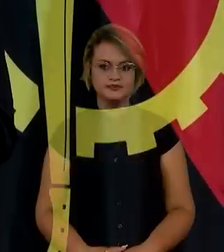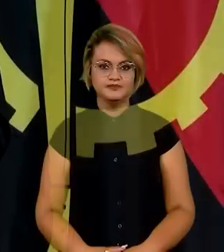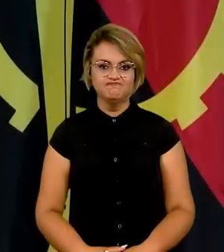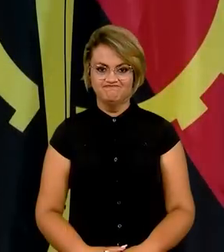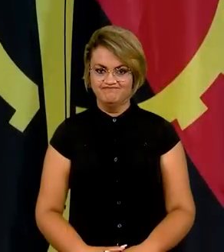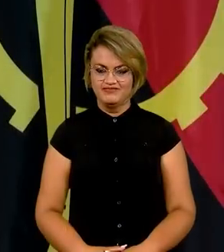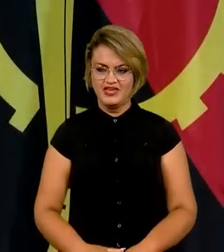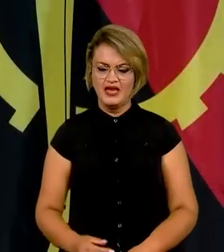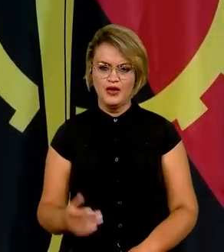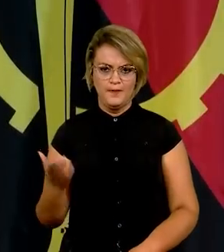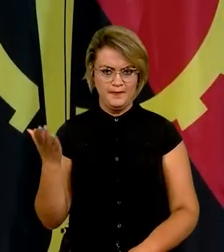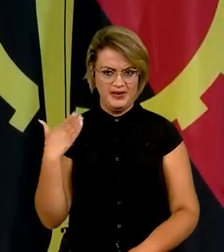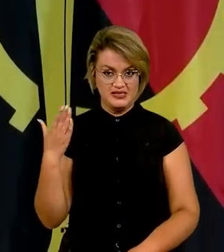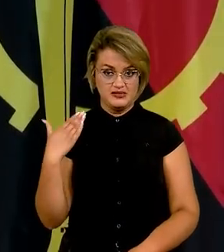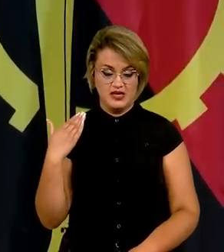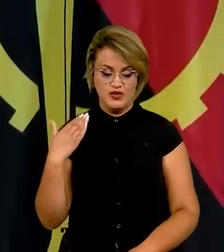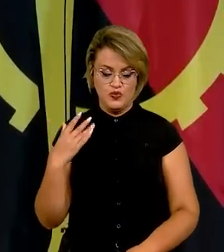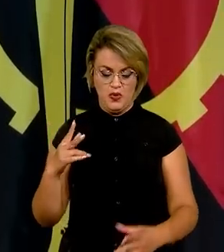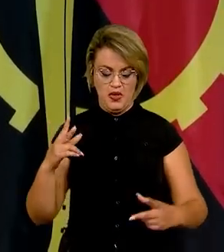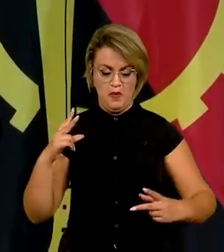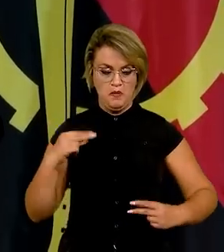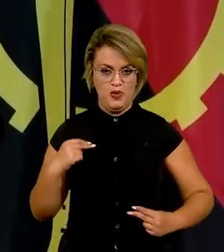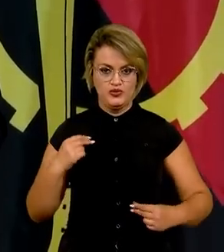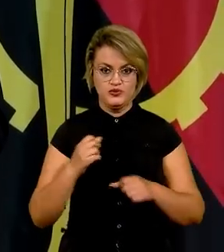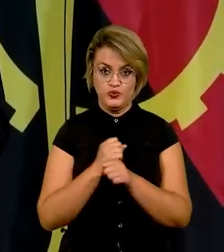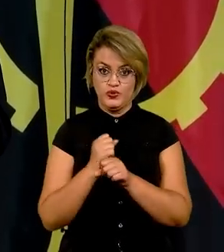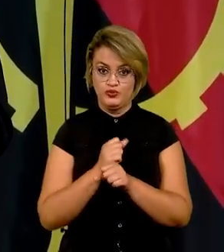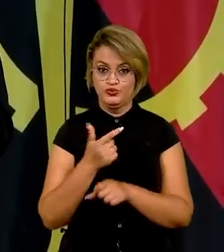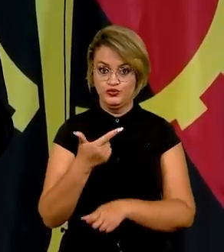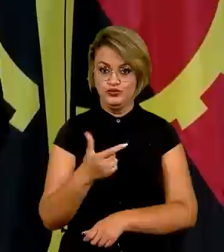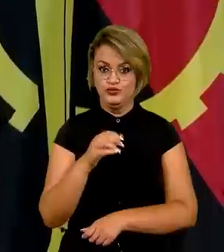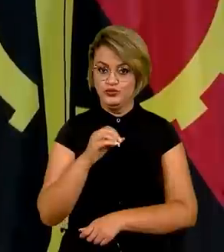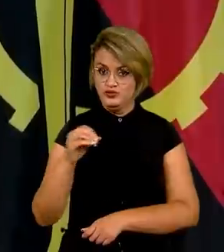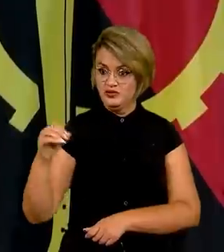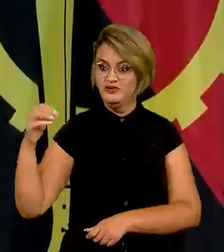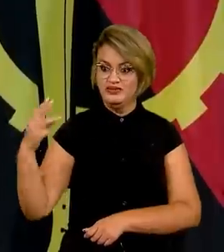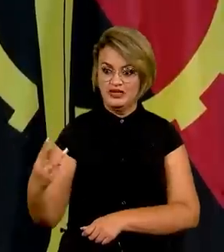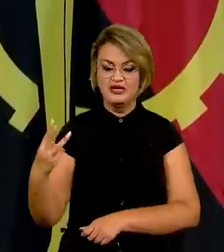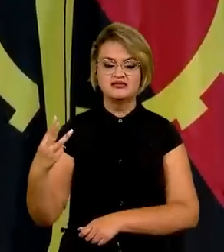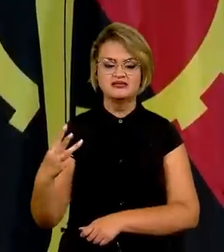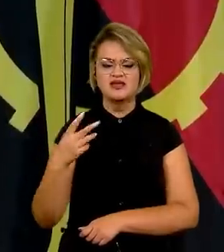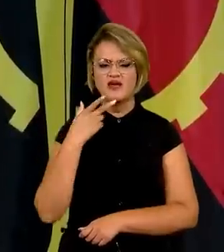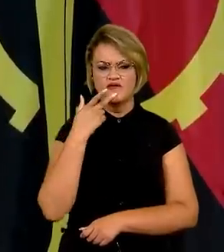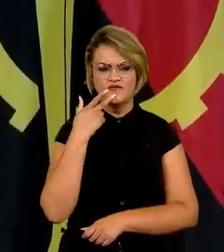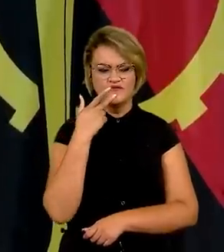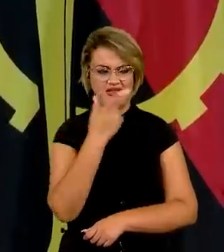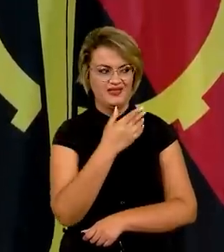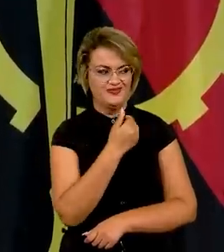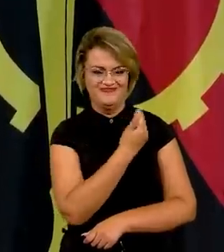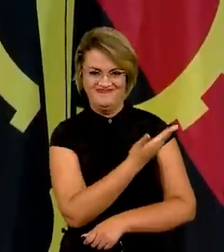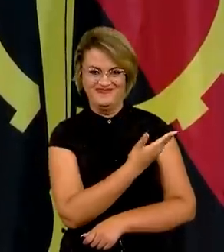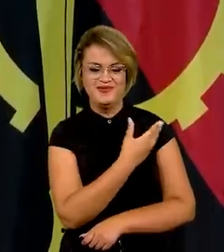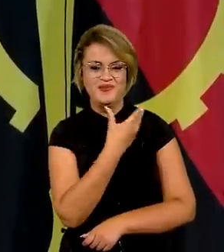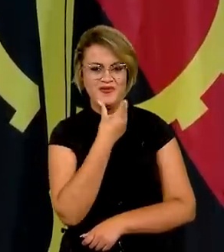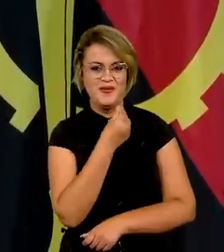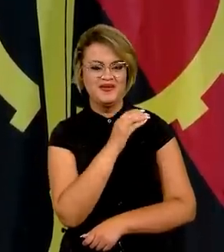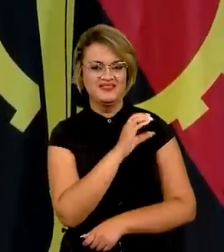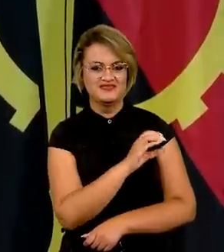Eu, quando eu tomei posse em 2003, eu dizia para o meu amigo Celso Amorim